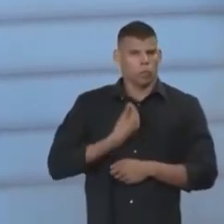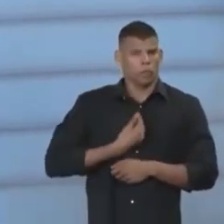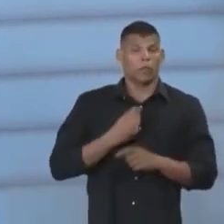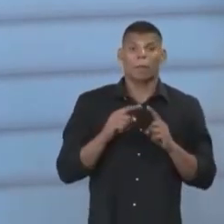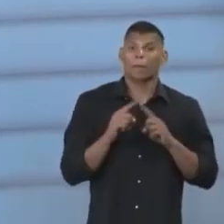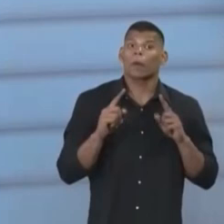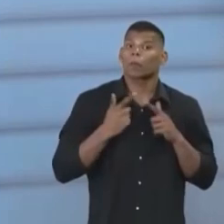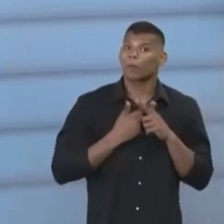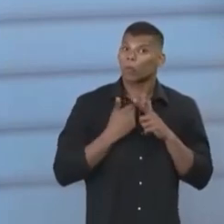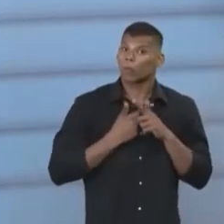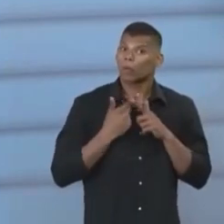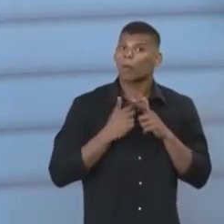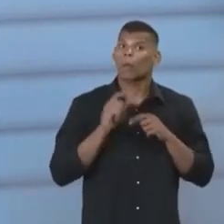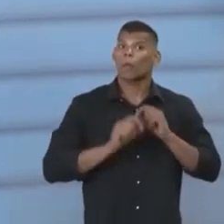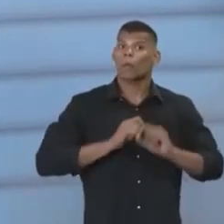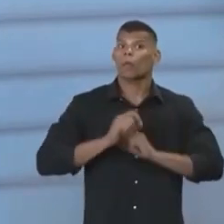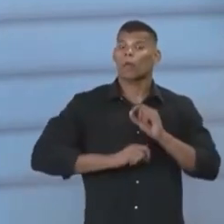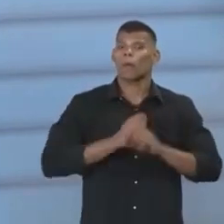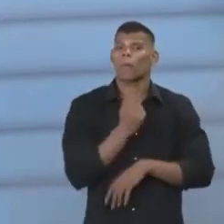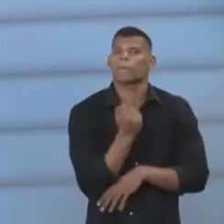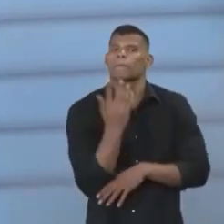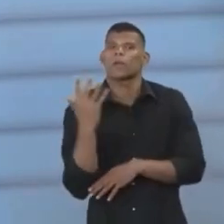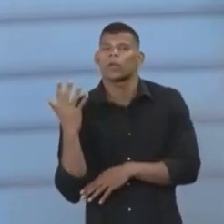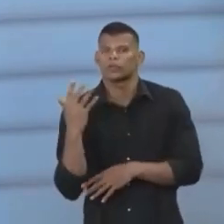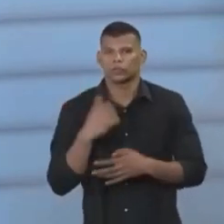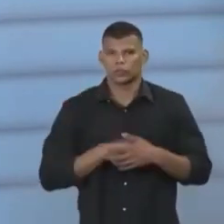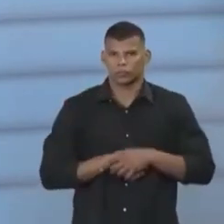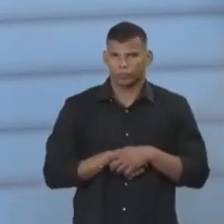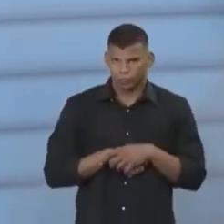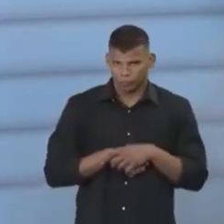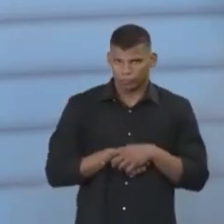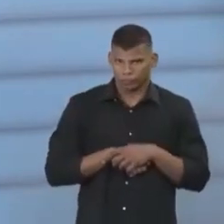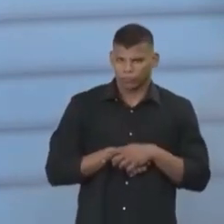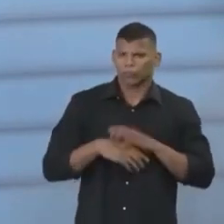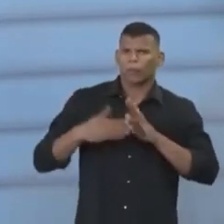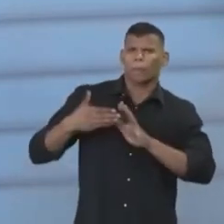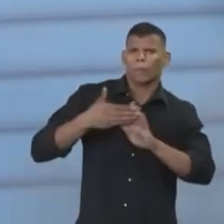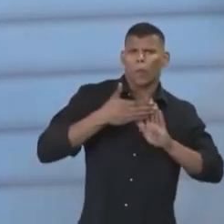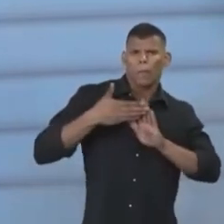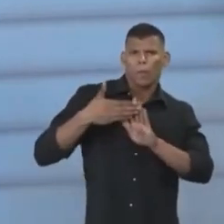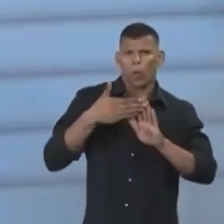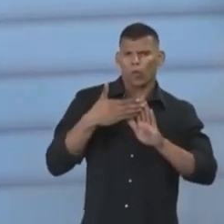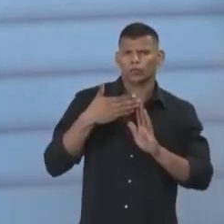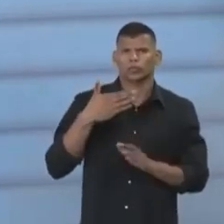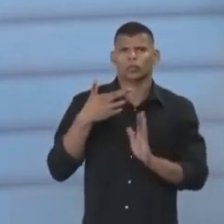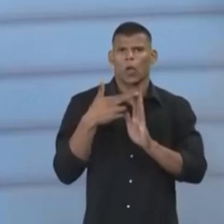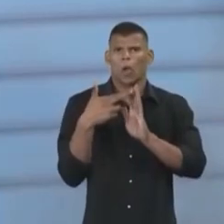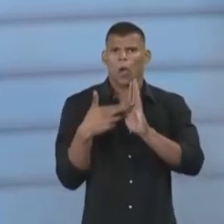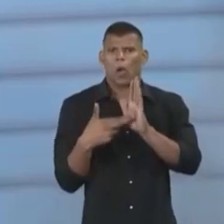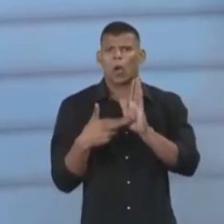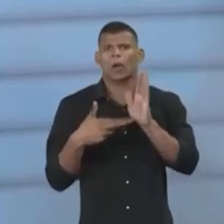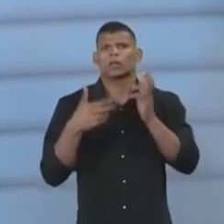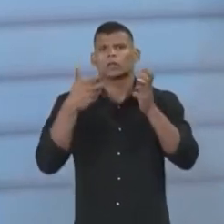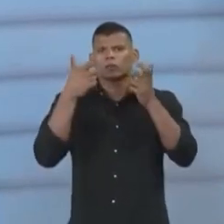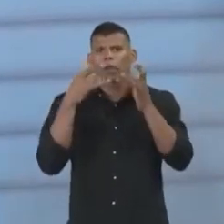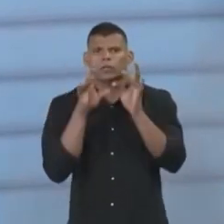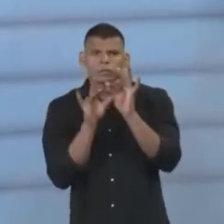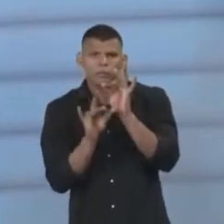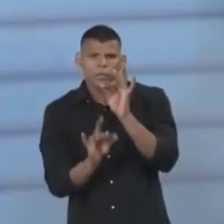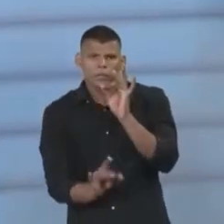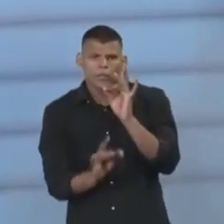esfera do ambiente. Então, a proposta de um regime específico de aplicabilidade para as normas